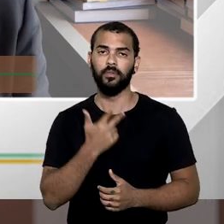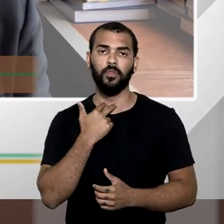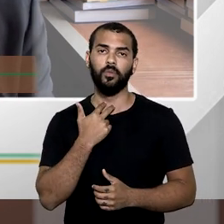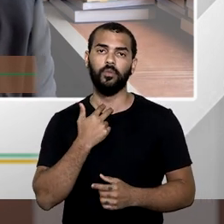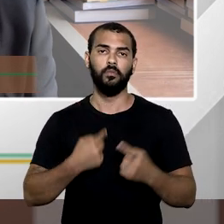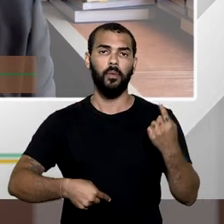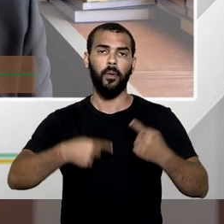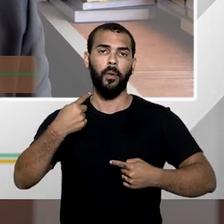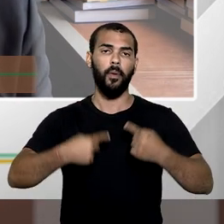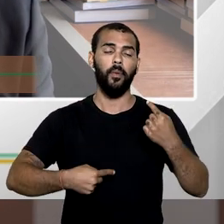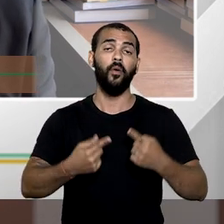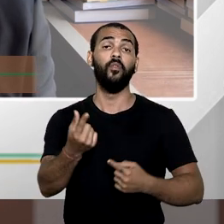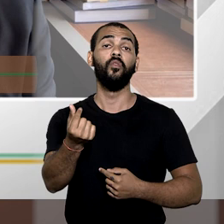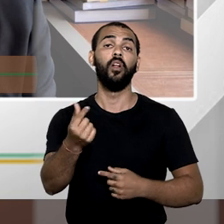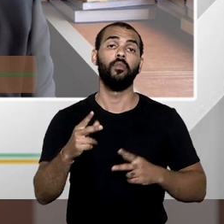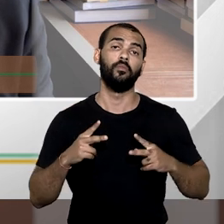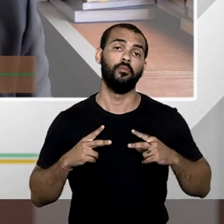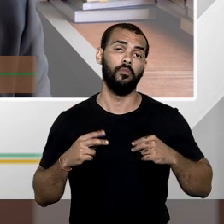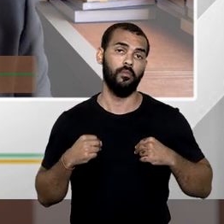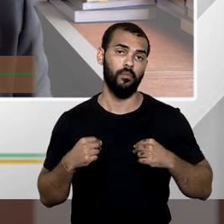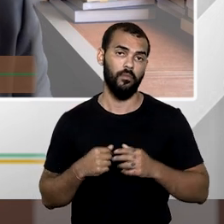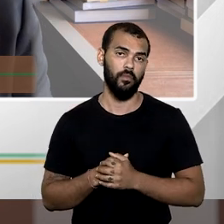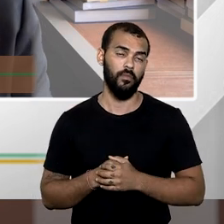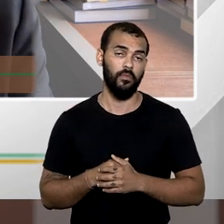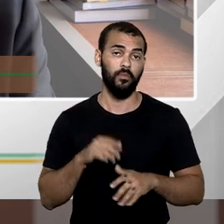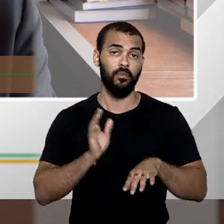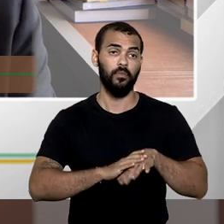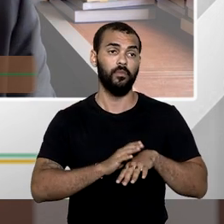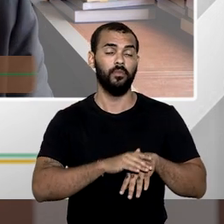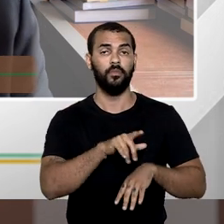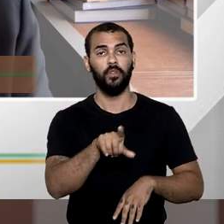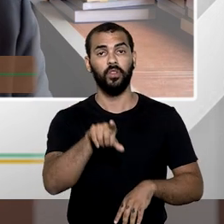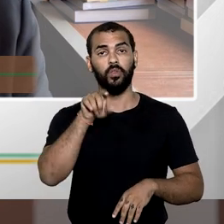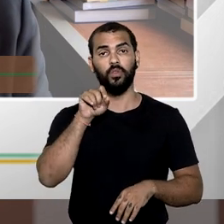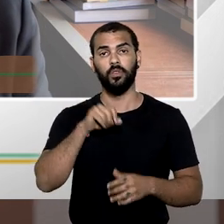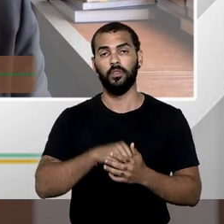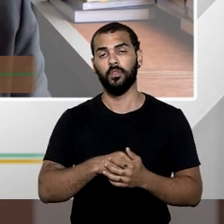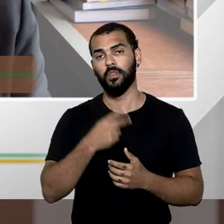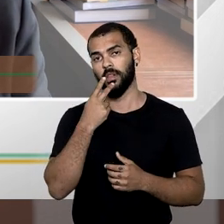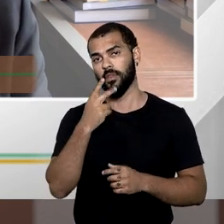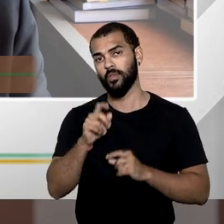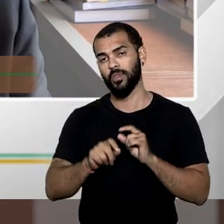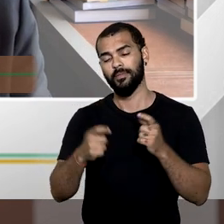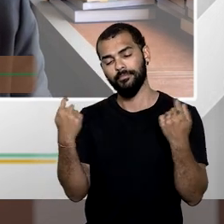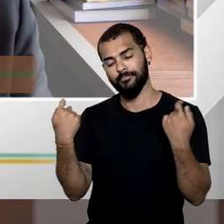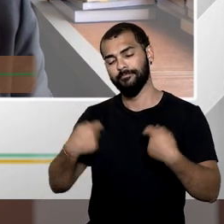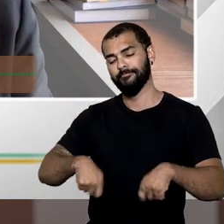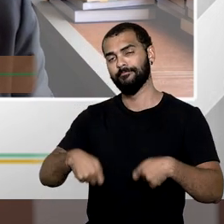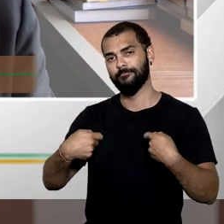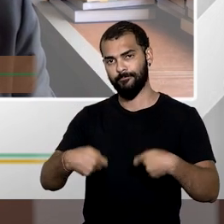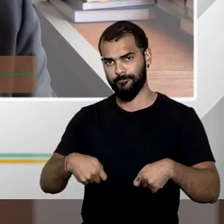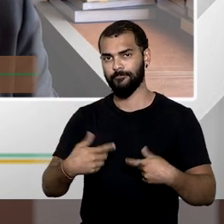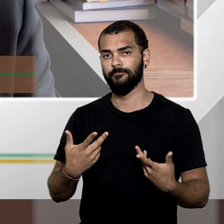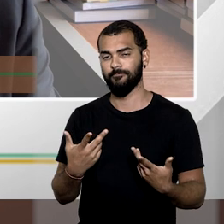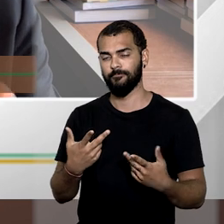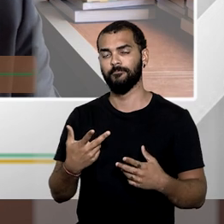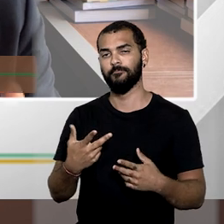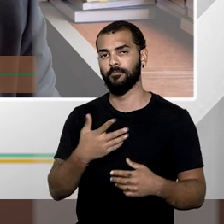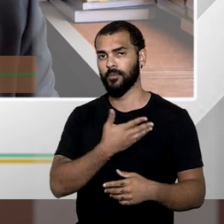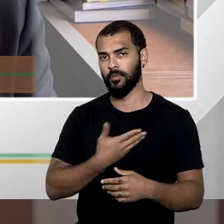possível discutir o mérito da desapropriação. A escolha pública decorrente da declaração de necessidade pública e da